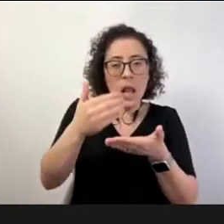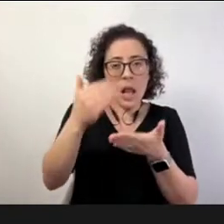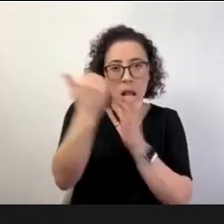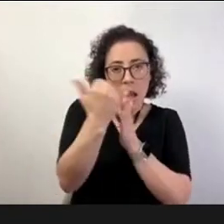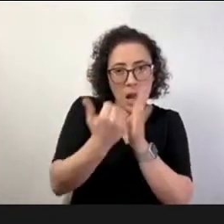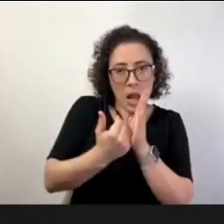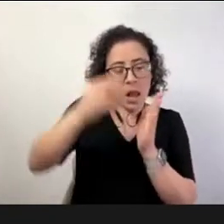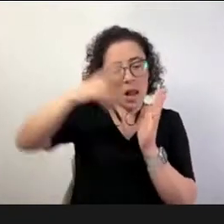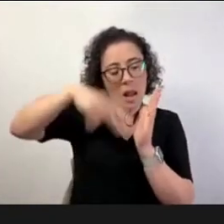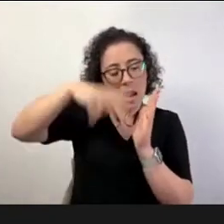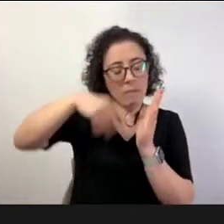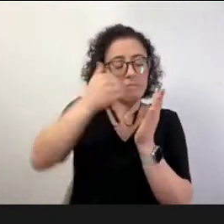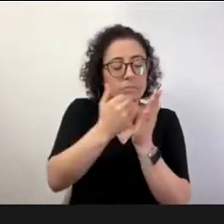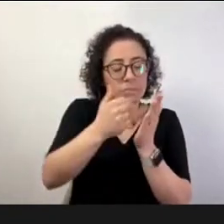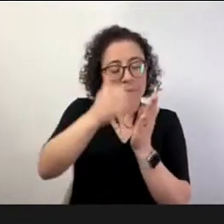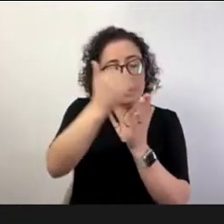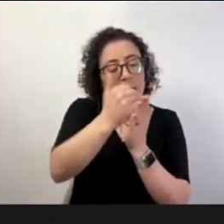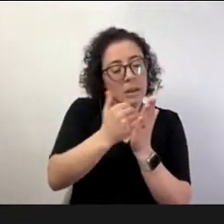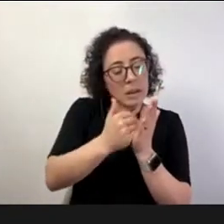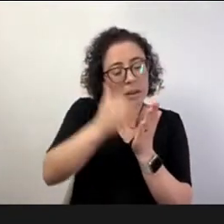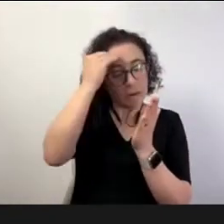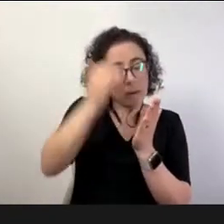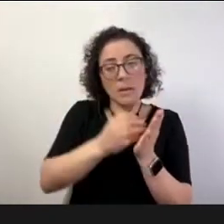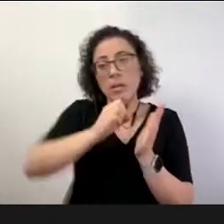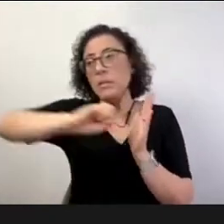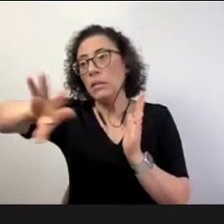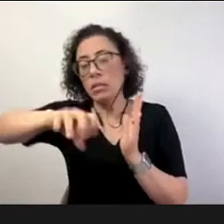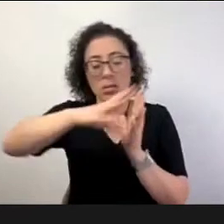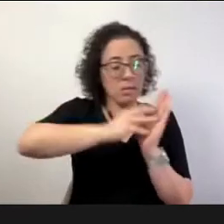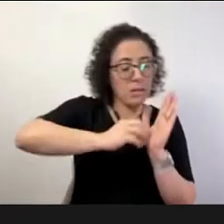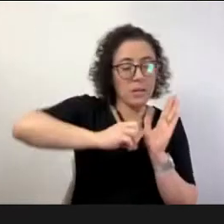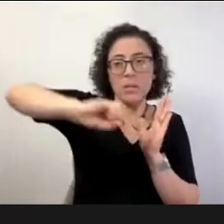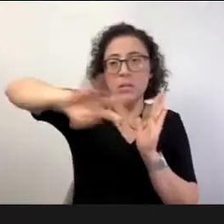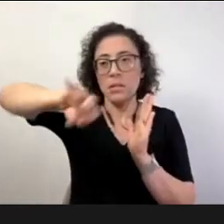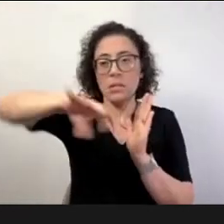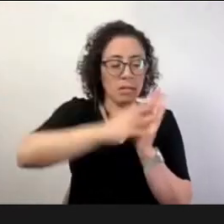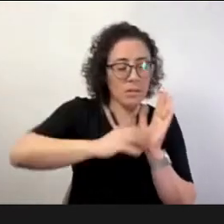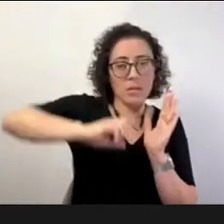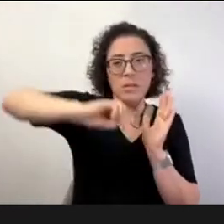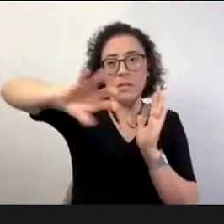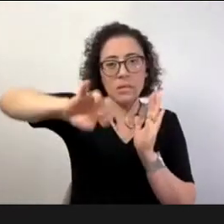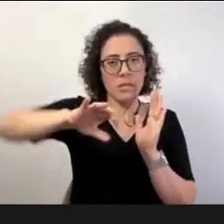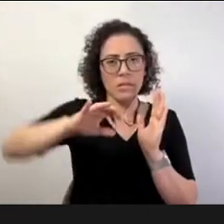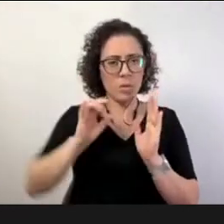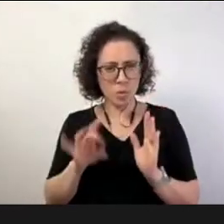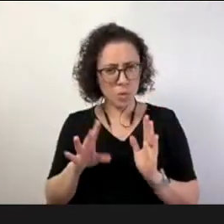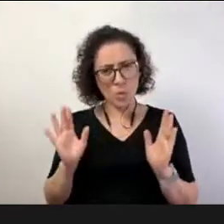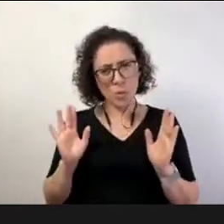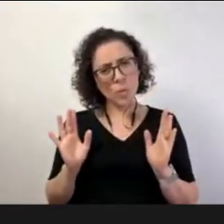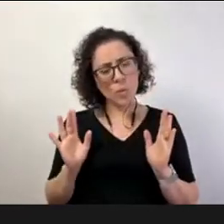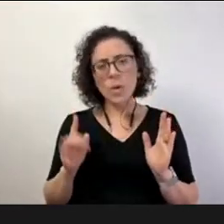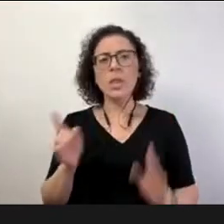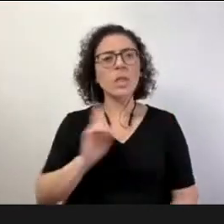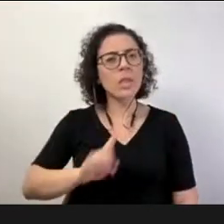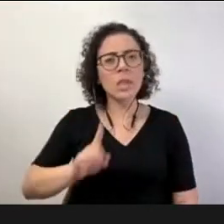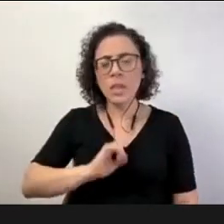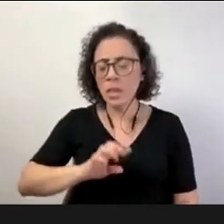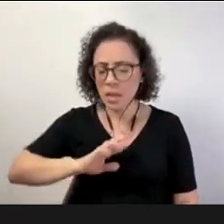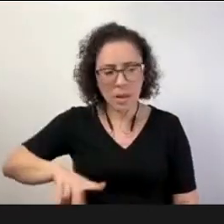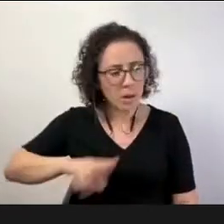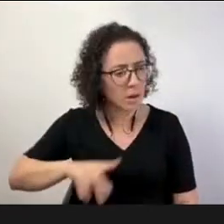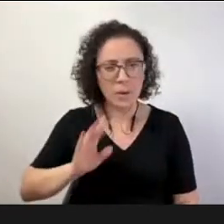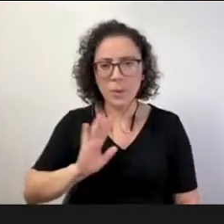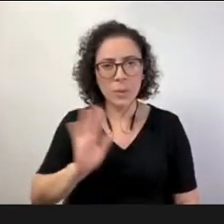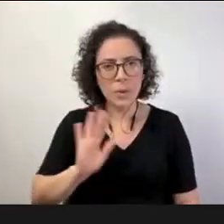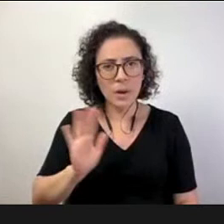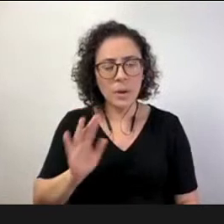gestores do currículo são pessoas que têm possibilidade de empregar estratégias diversificadas para a aprendizagem